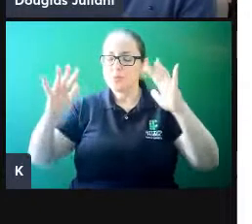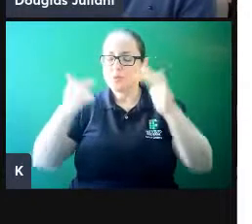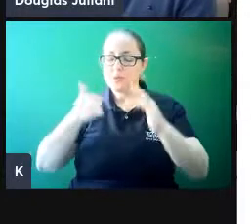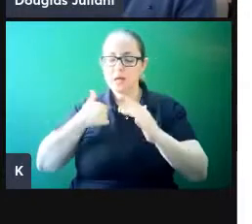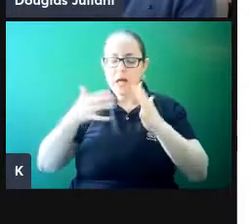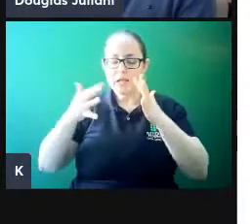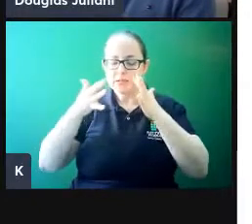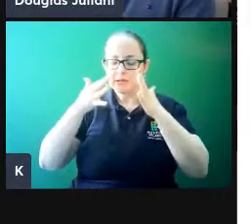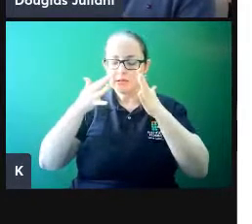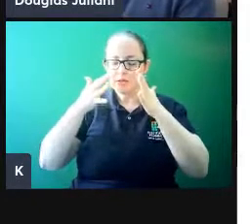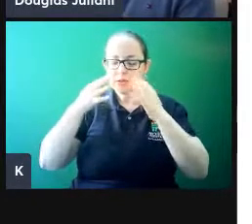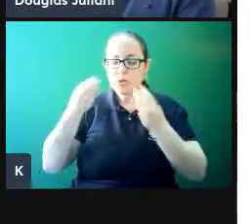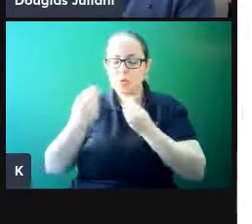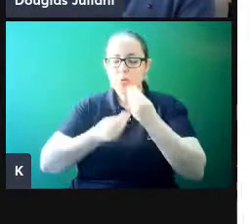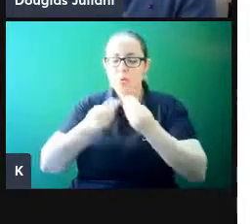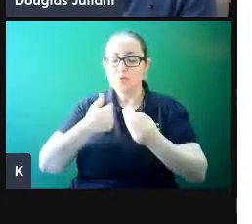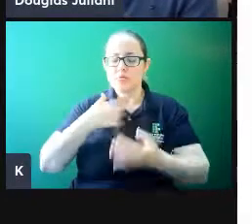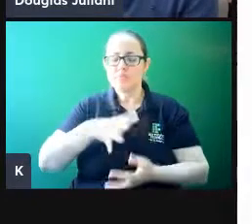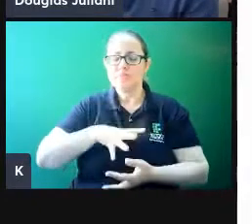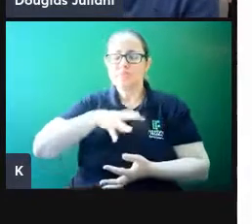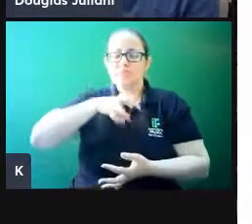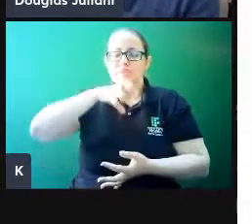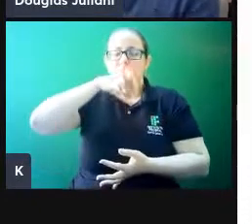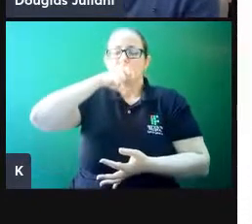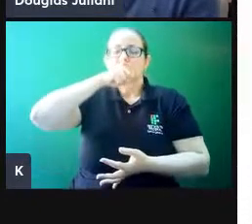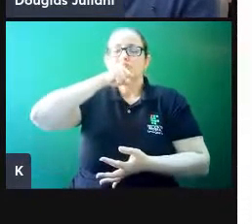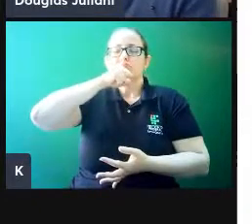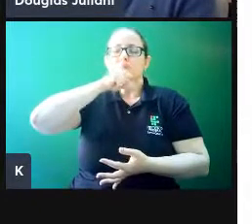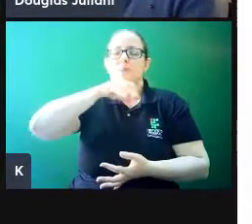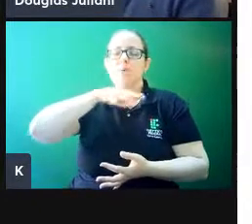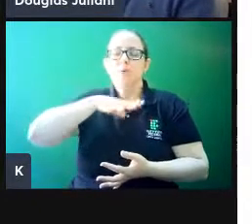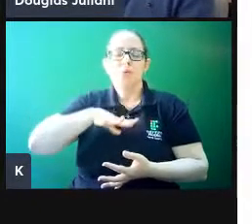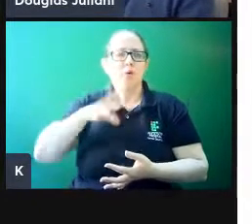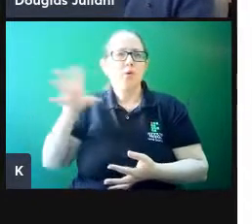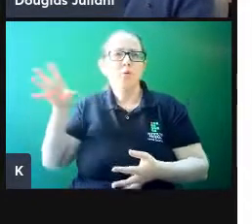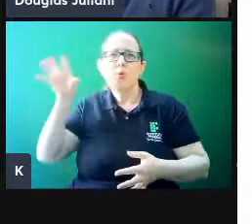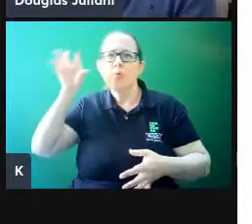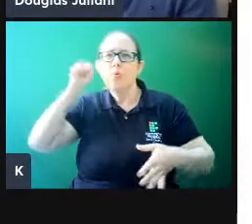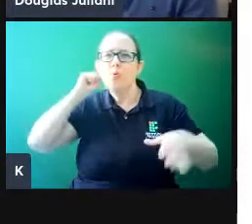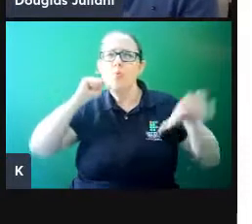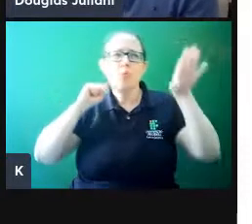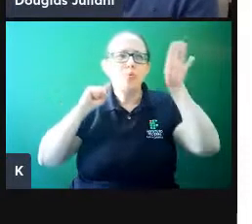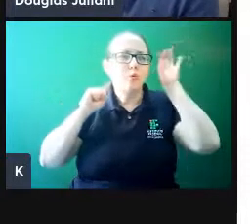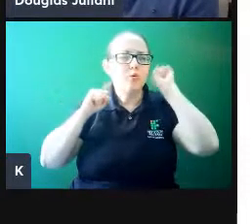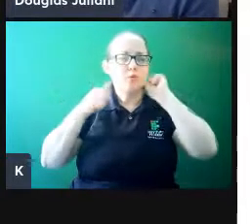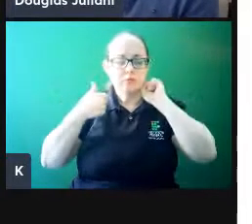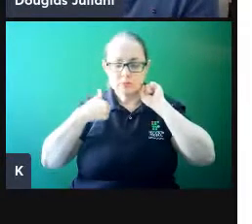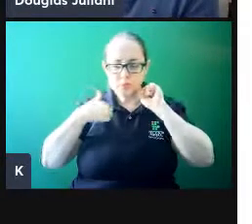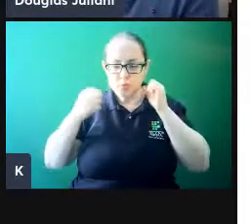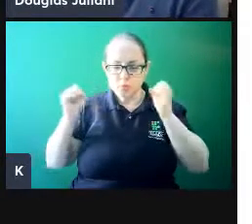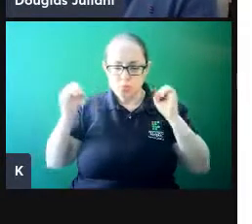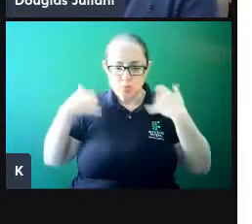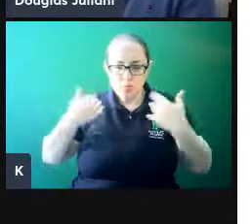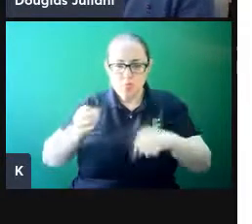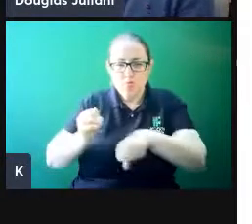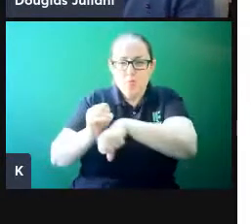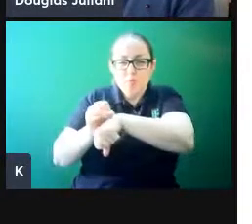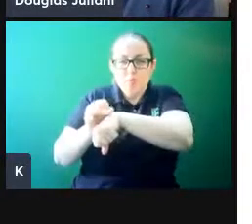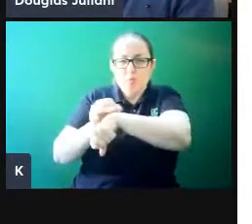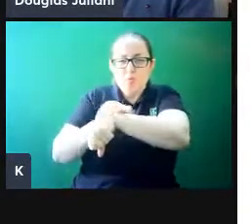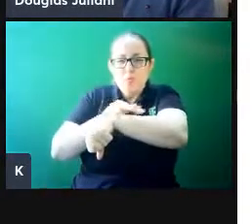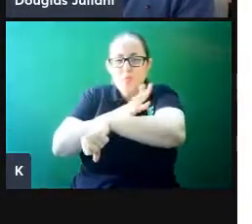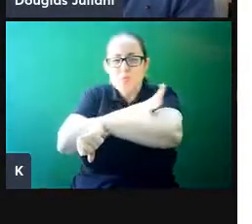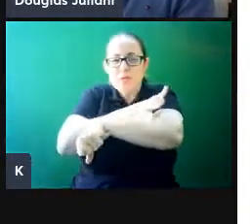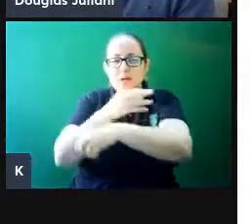prestar atenção principalmente na tua respiração, nos sons que você está ouvindo naquele momento. Então, os teus sentidos ficam aguçados e o teu